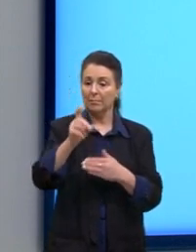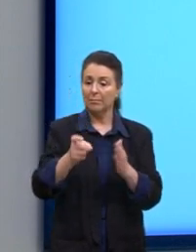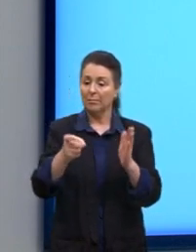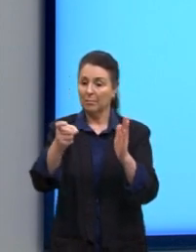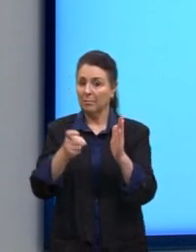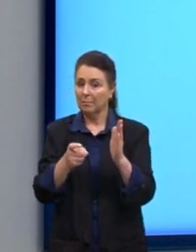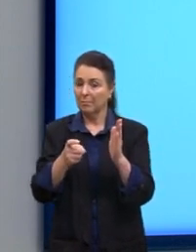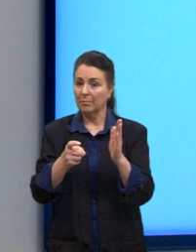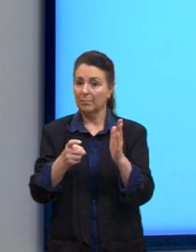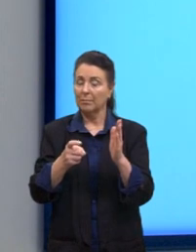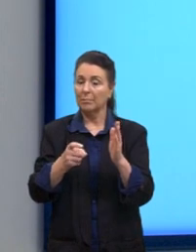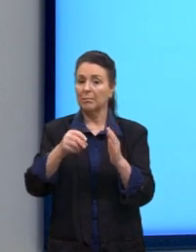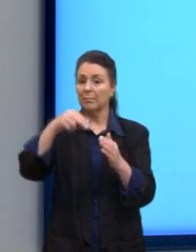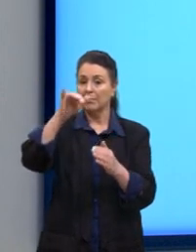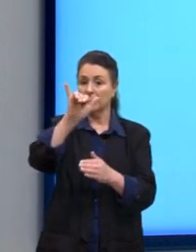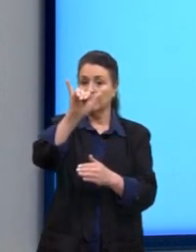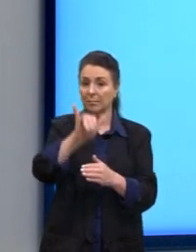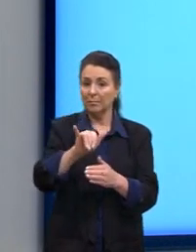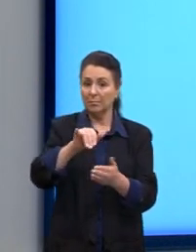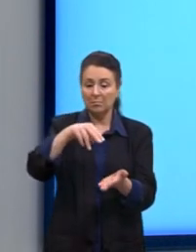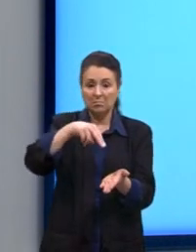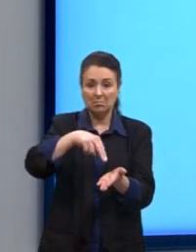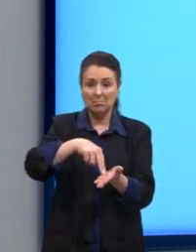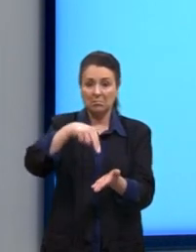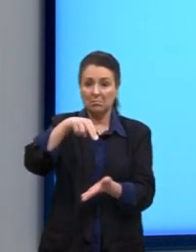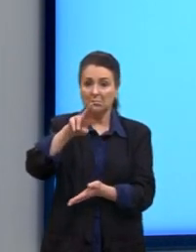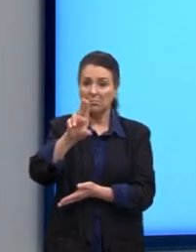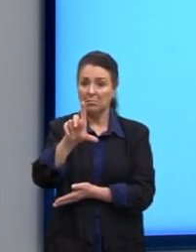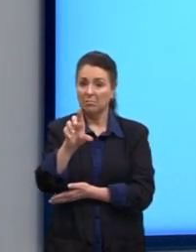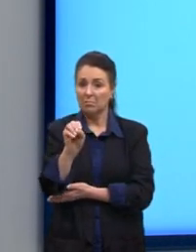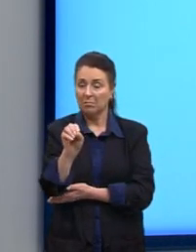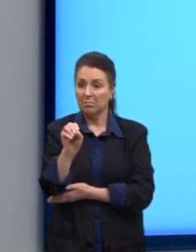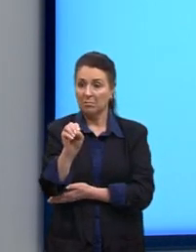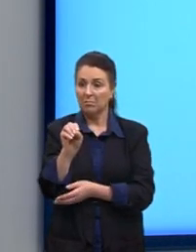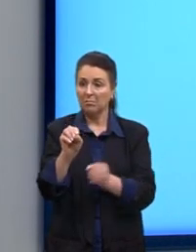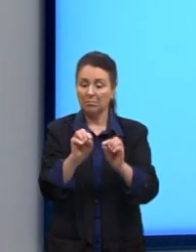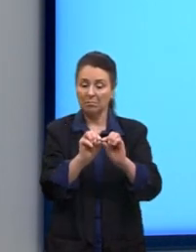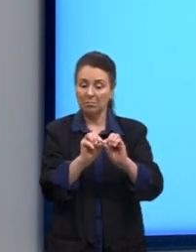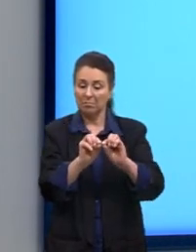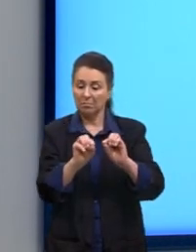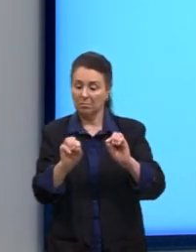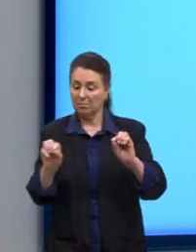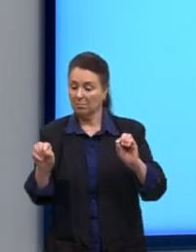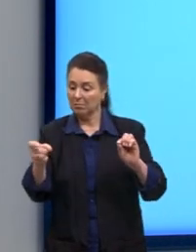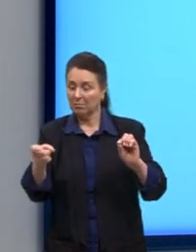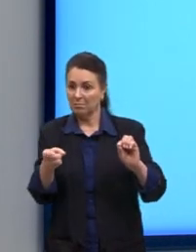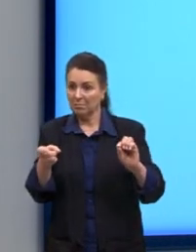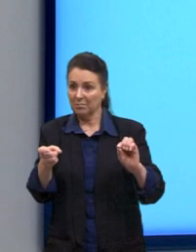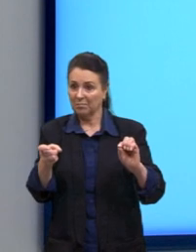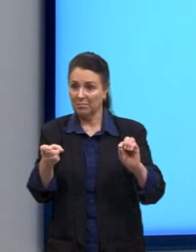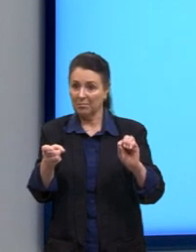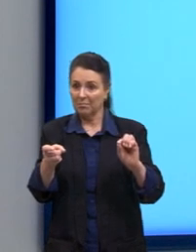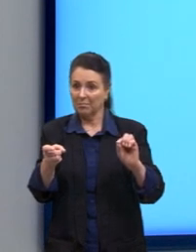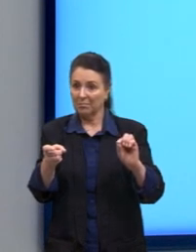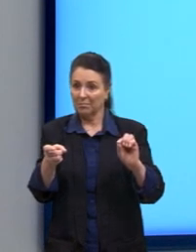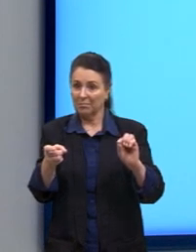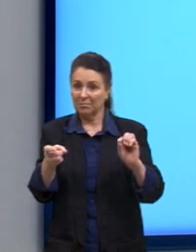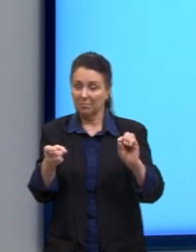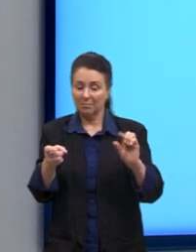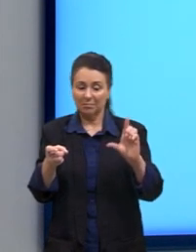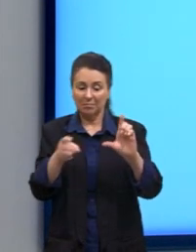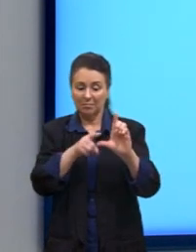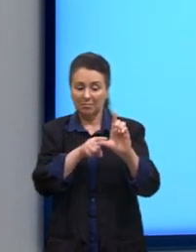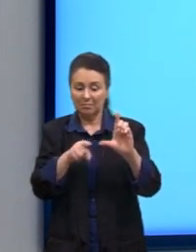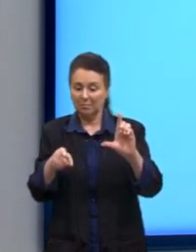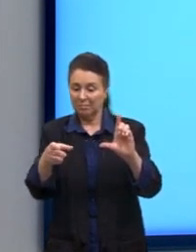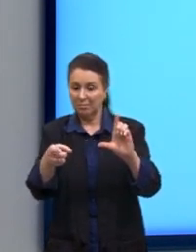o y é nulo. Então, é uma reta que passa exatamente pelo eixo x. Ok. Passa